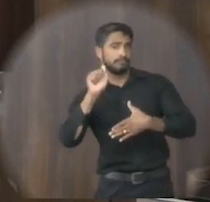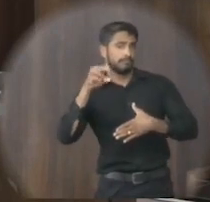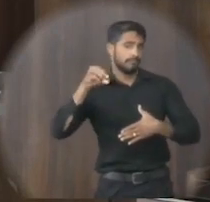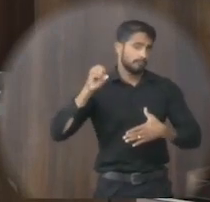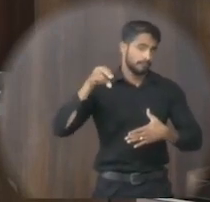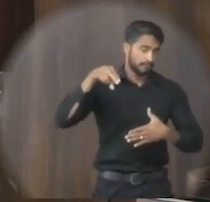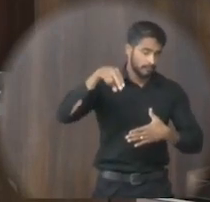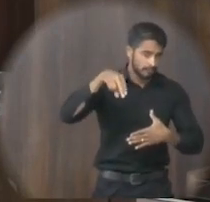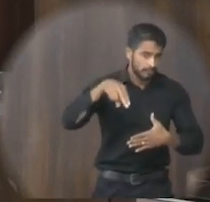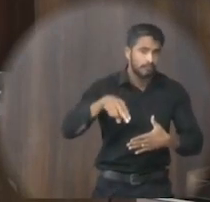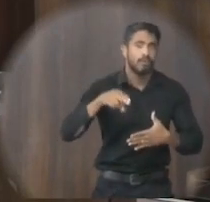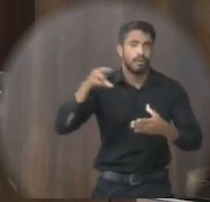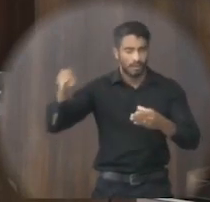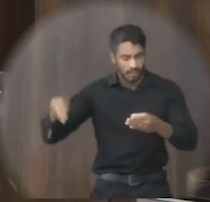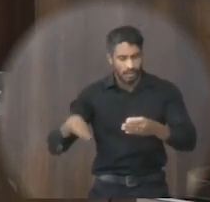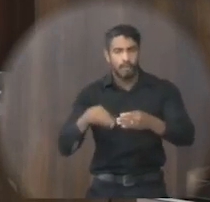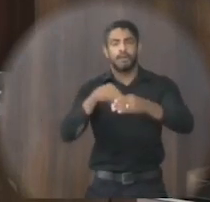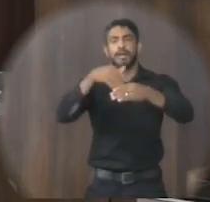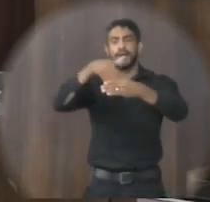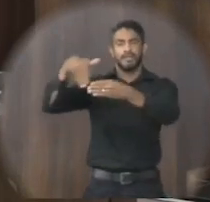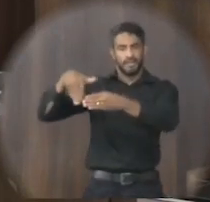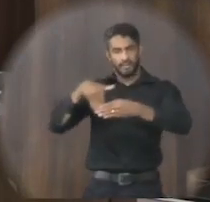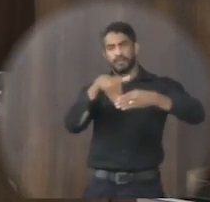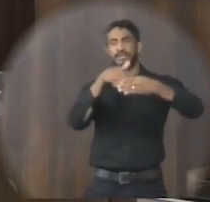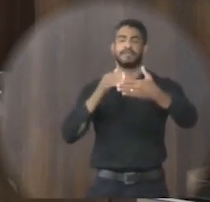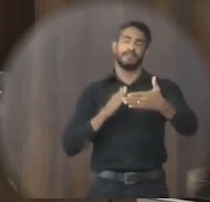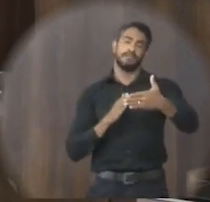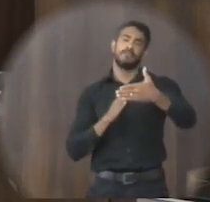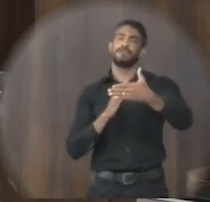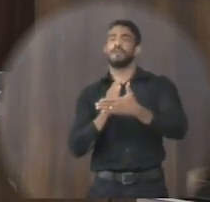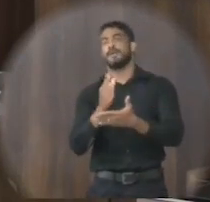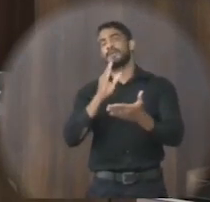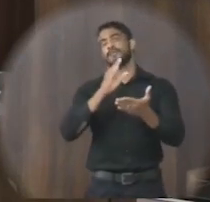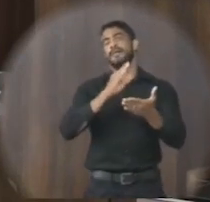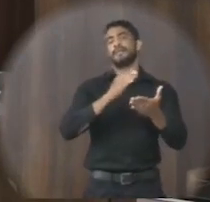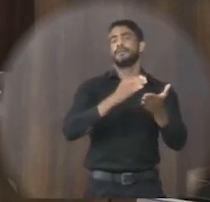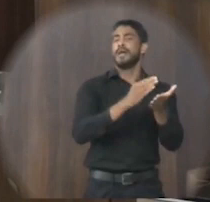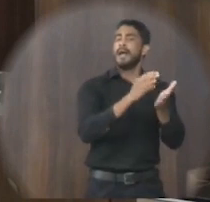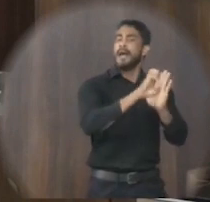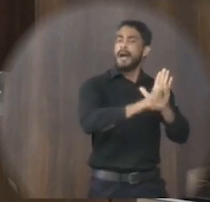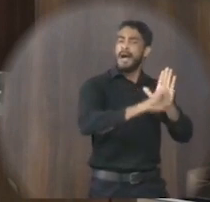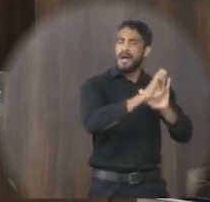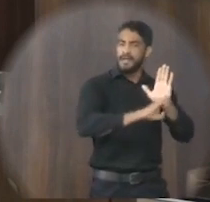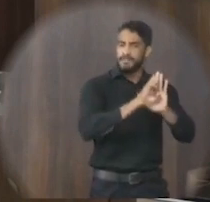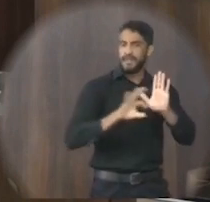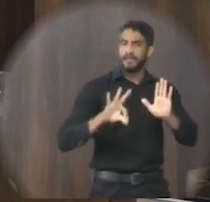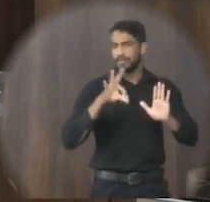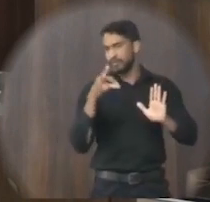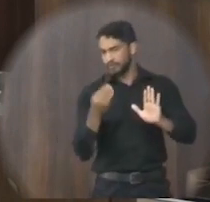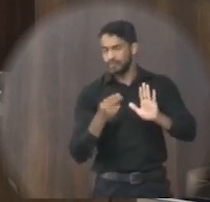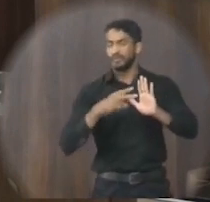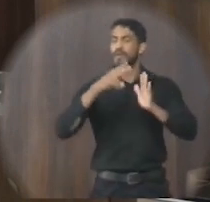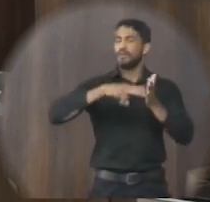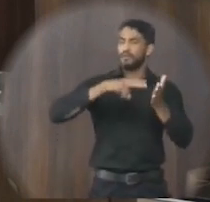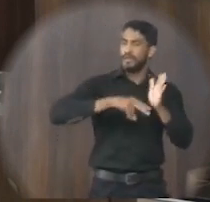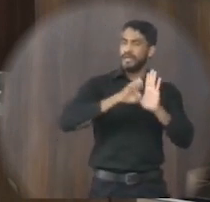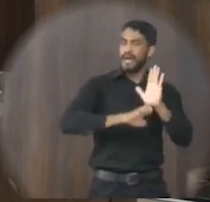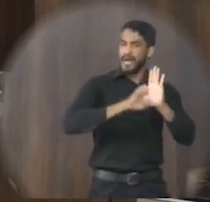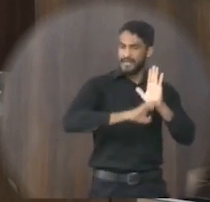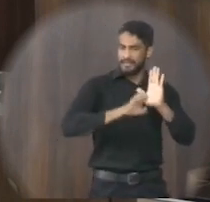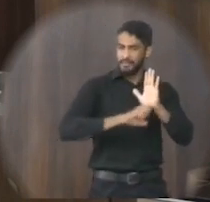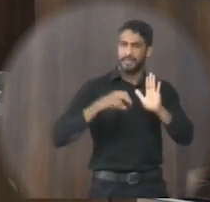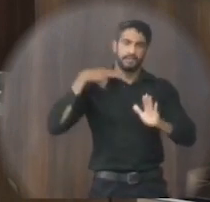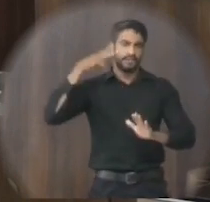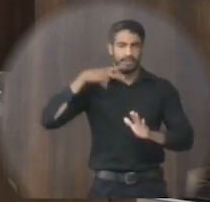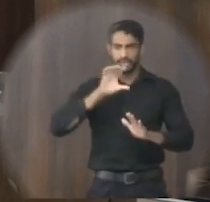Araújo Colocada em votação Foi aprovada a emenda 001 Por unanimidade Foram lidas as emendas individuais